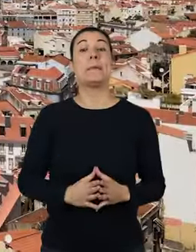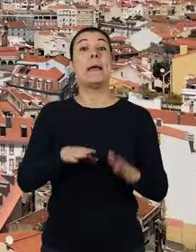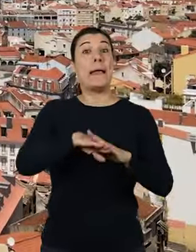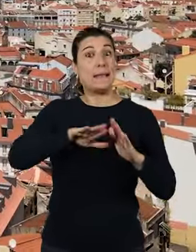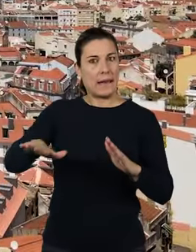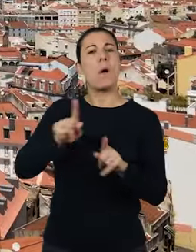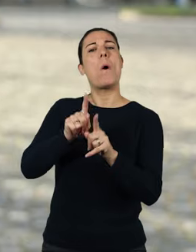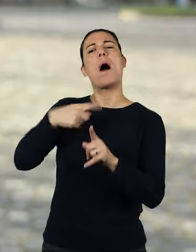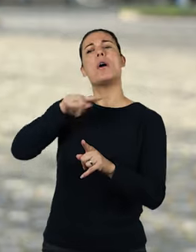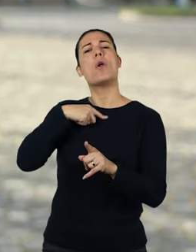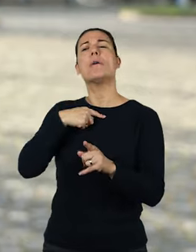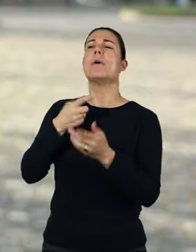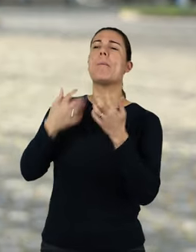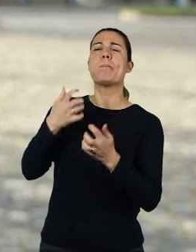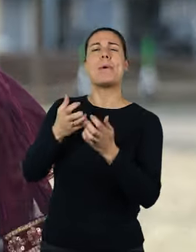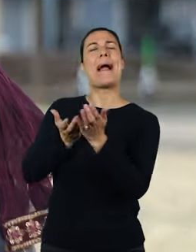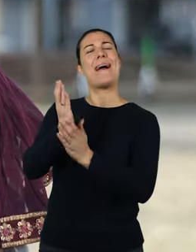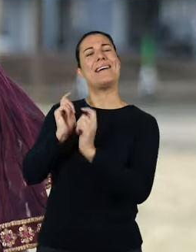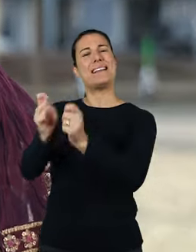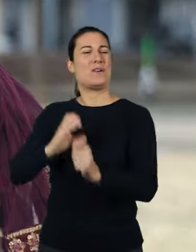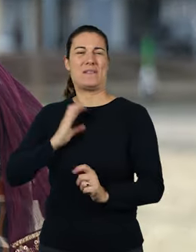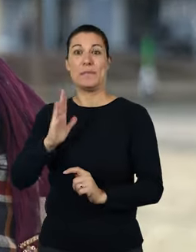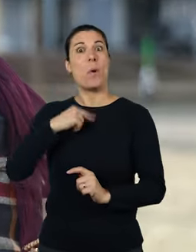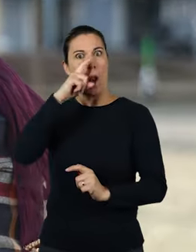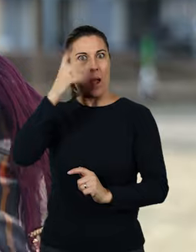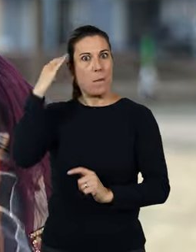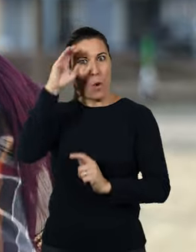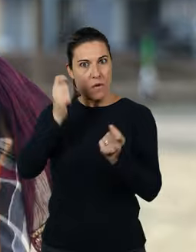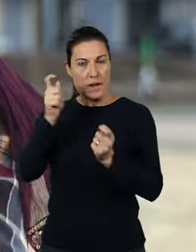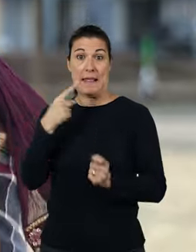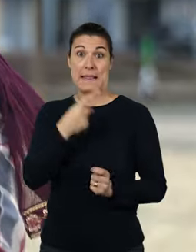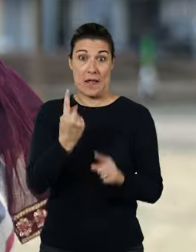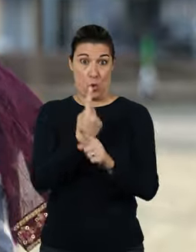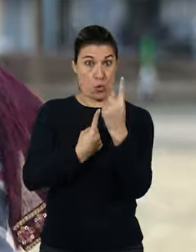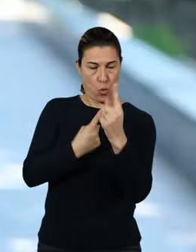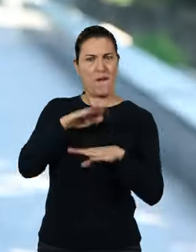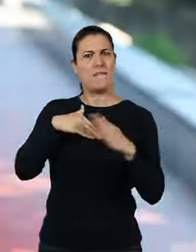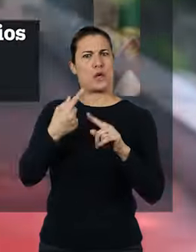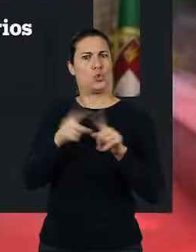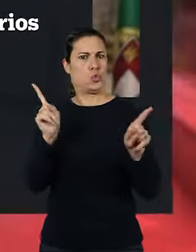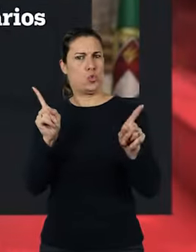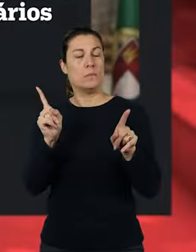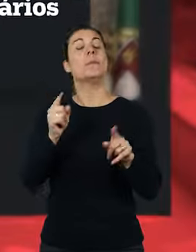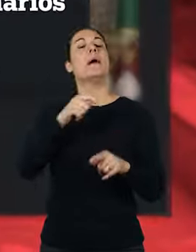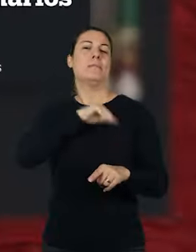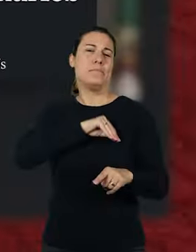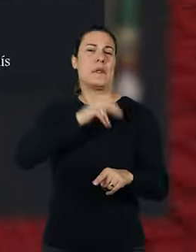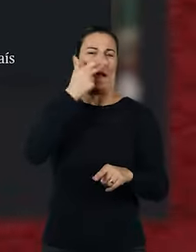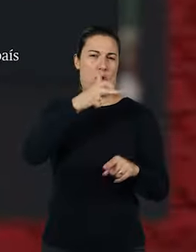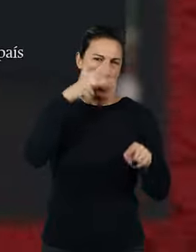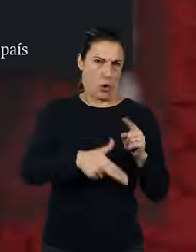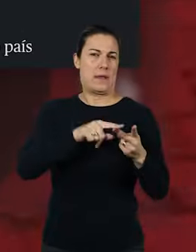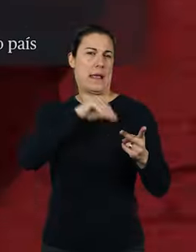A direita não merece o benefício da dúvida. Lembramos de quando governaram. Disseram uma coisa, fizeram outra. Cortaram pensões e